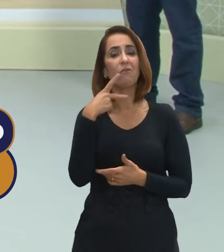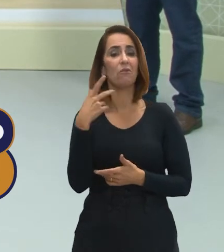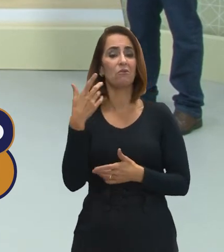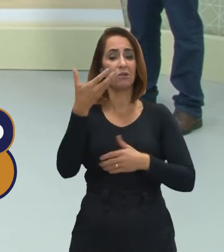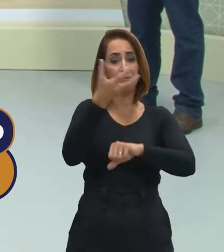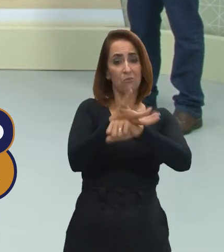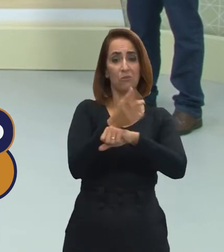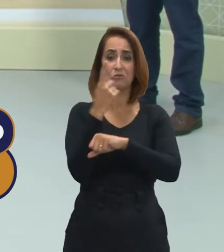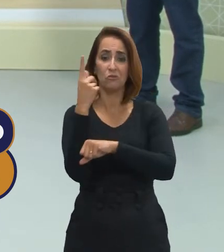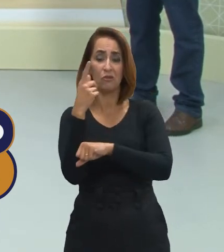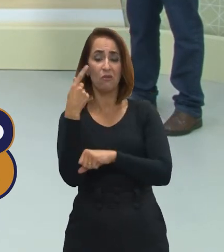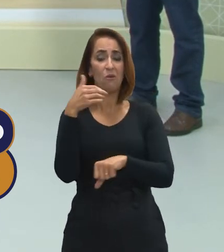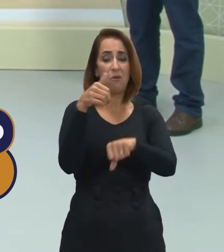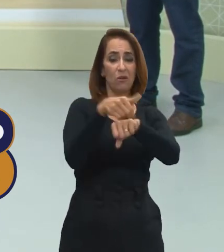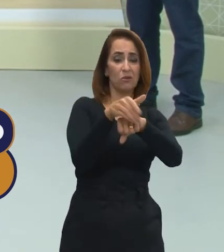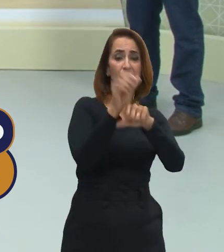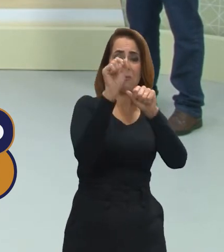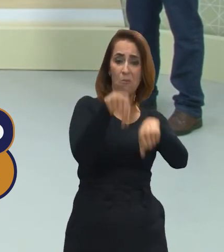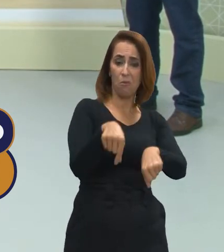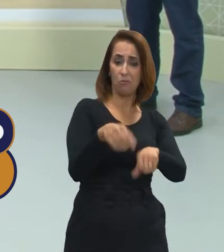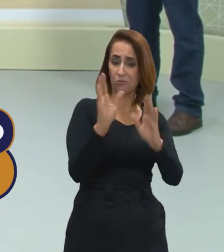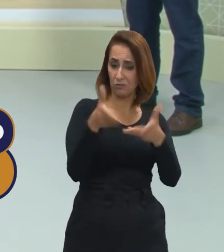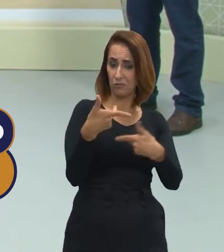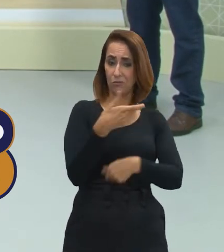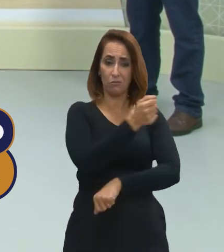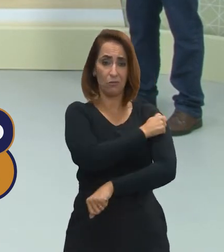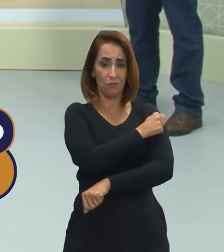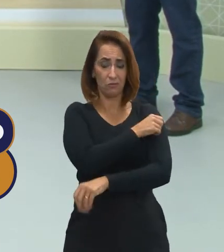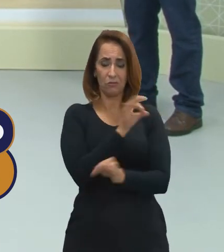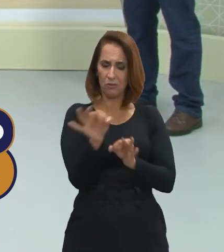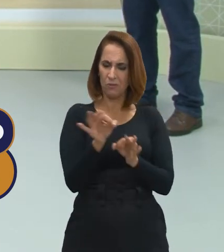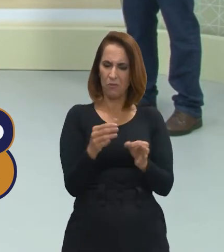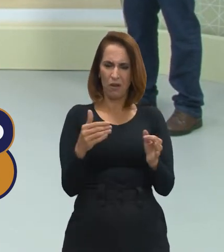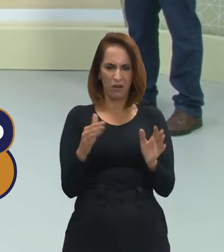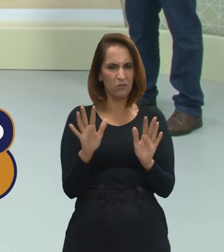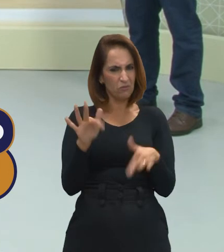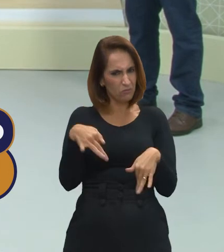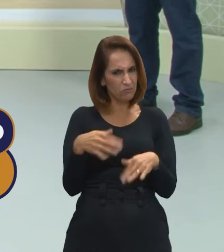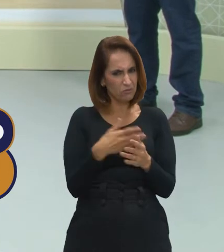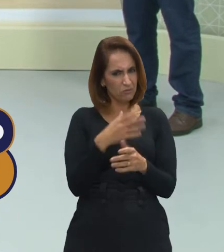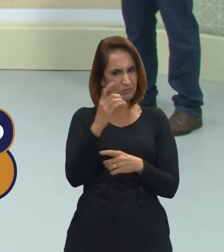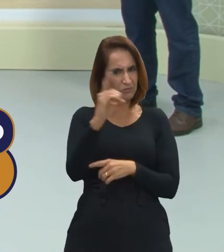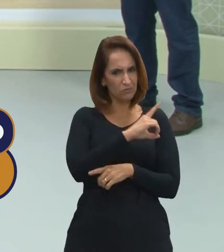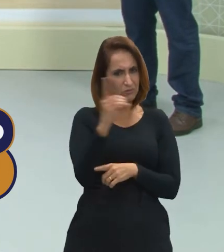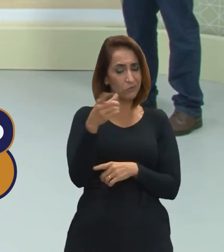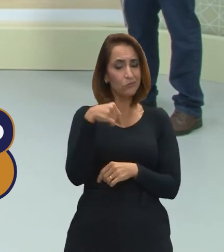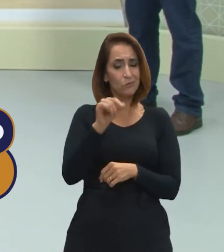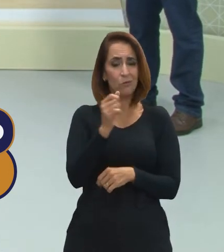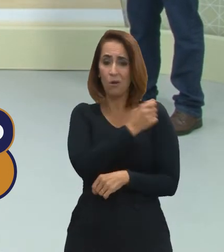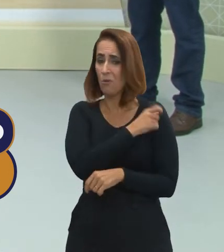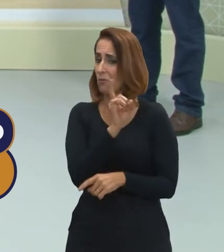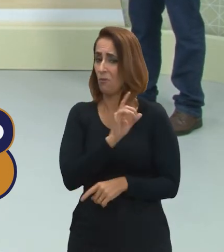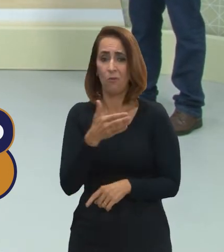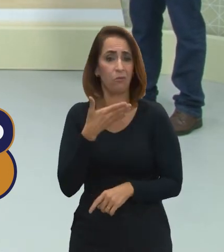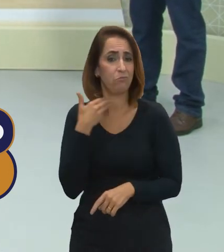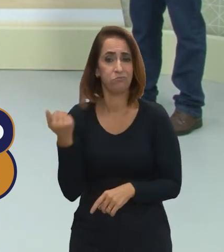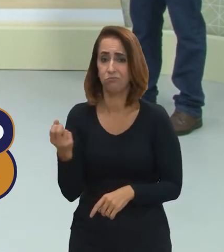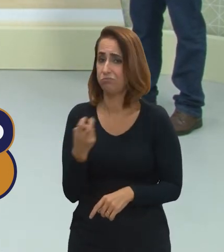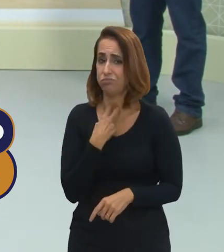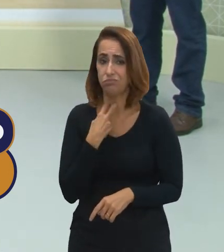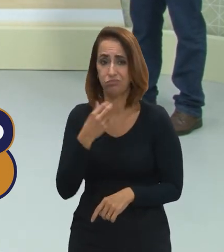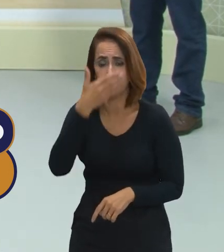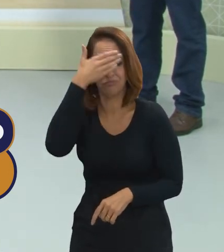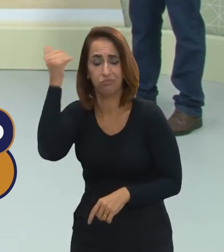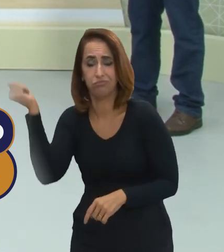geografia, qual que a dica que a gente pode deixar para o aluno que está se preparando nesses últimos dias? O que o aluno não pode esquecer nesses últimos dias de estudar